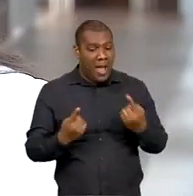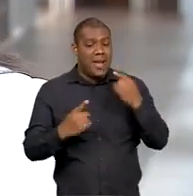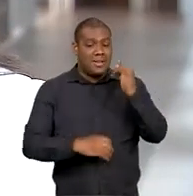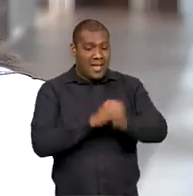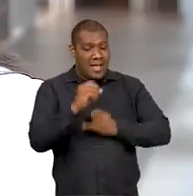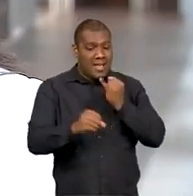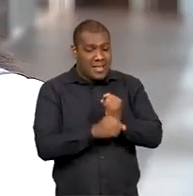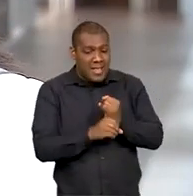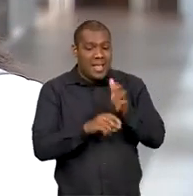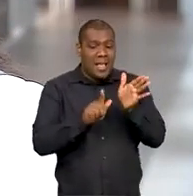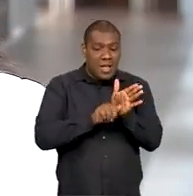forma de dar uma compensada nisso.